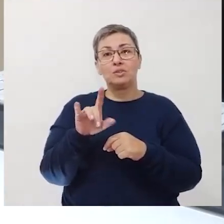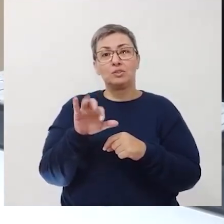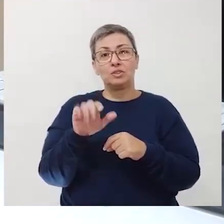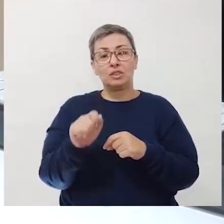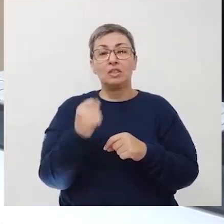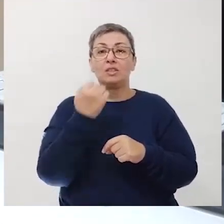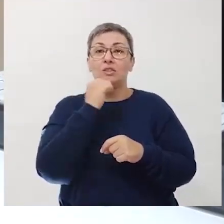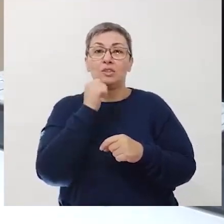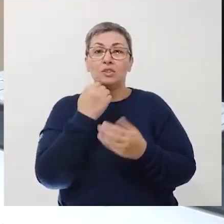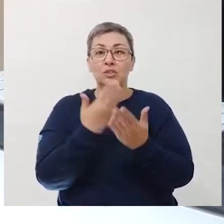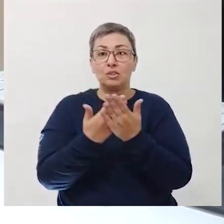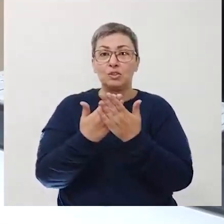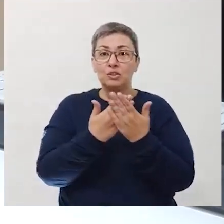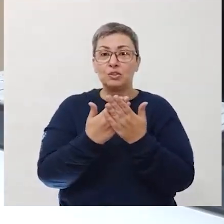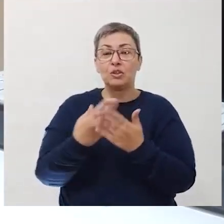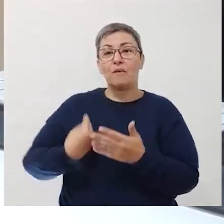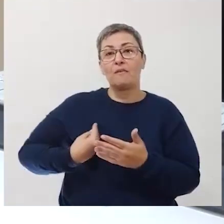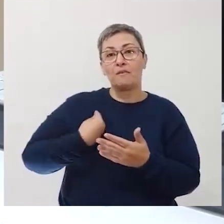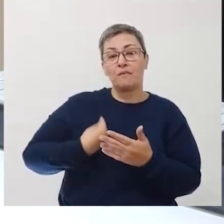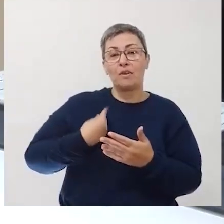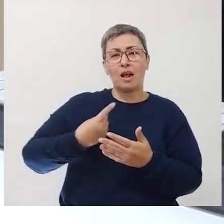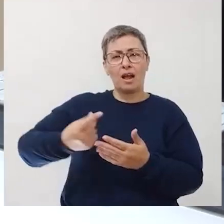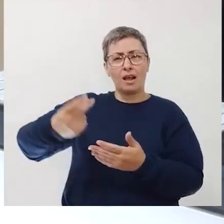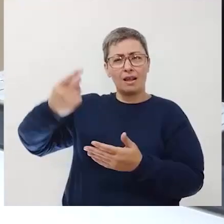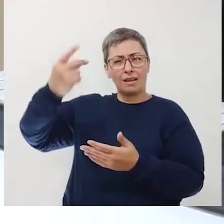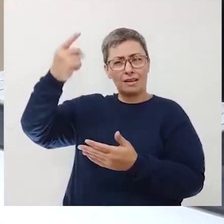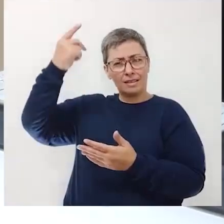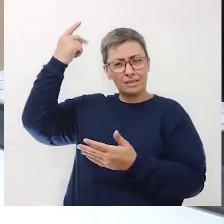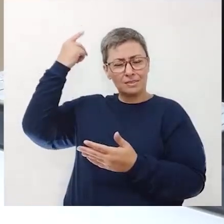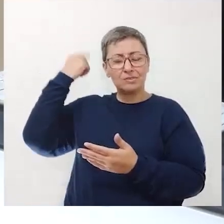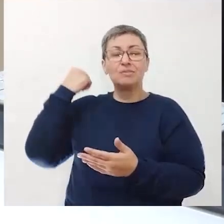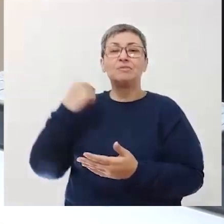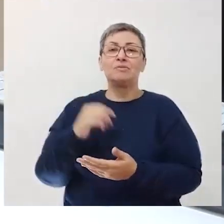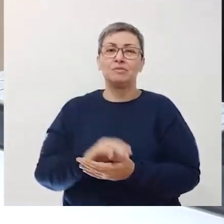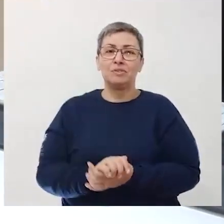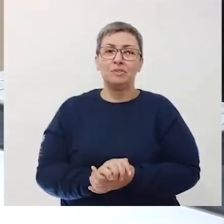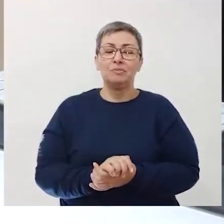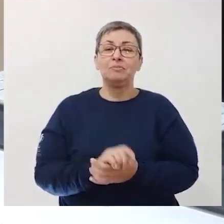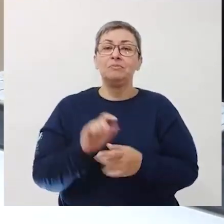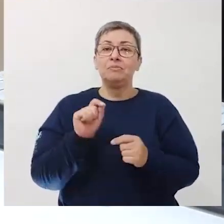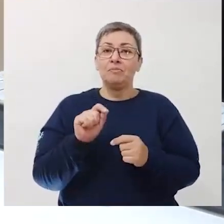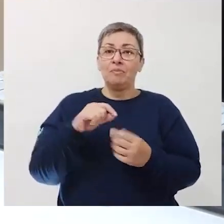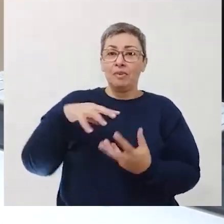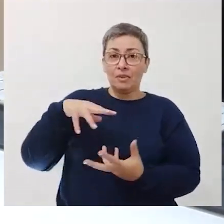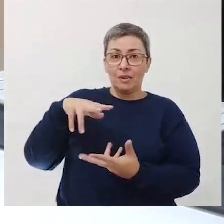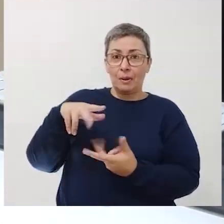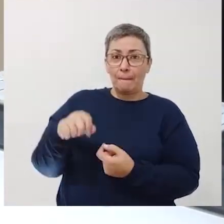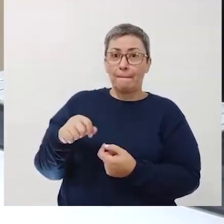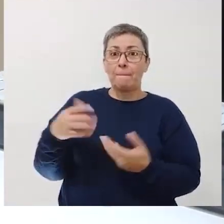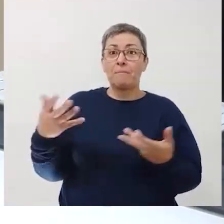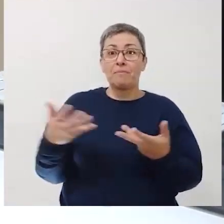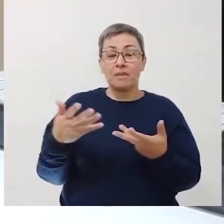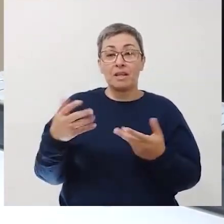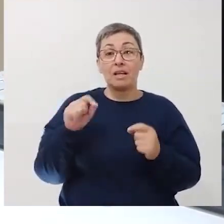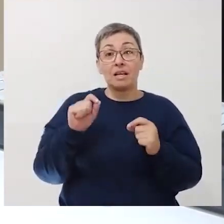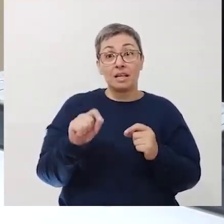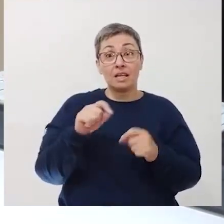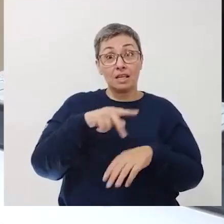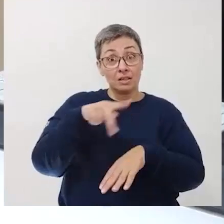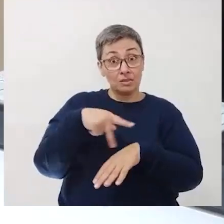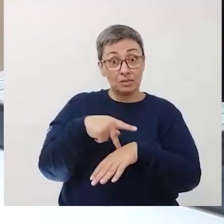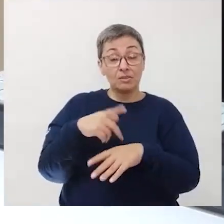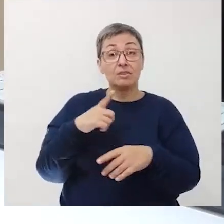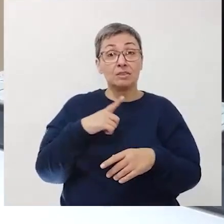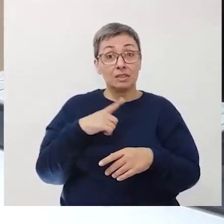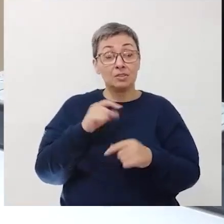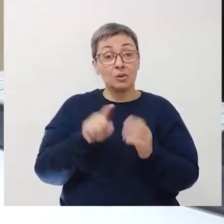é uma ciência que estuda os seres vivos que viveram num passado muito remoto na Terra. Aqui em nosso